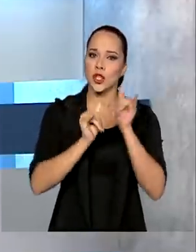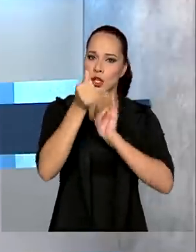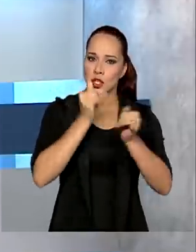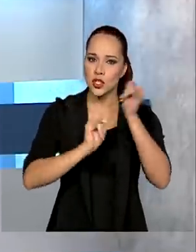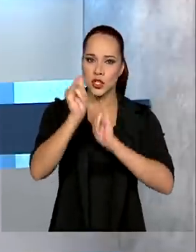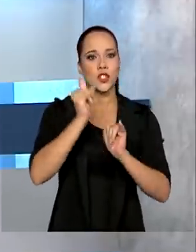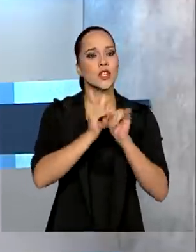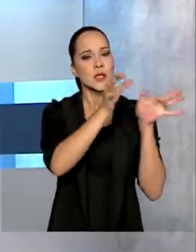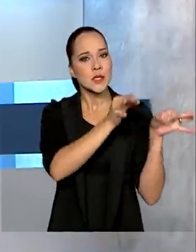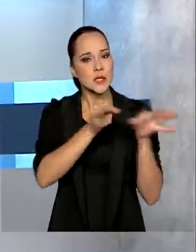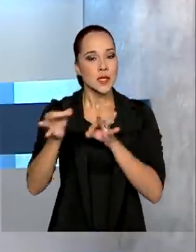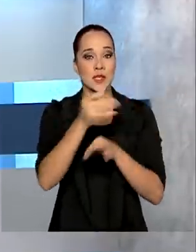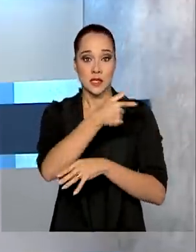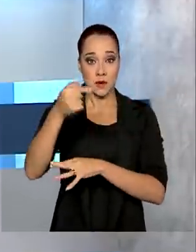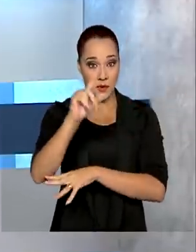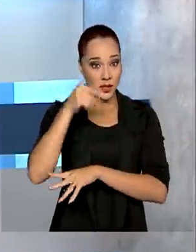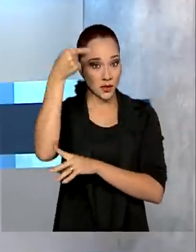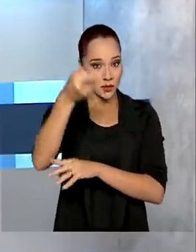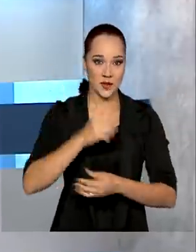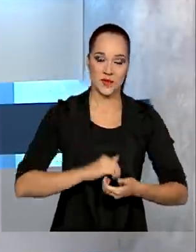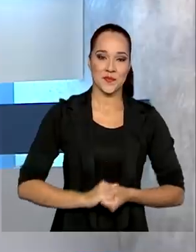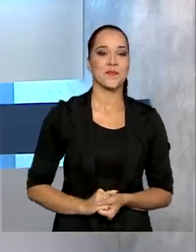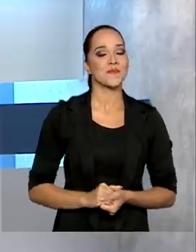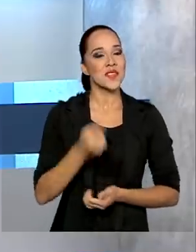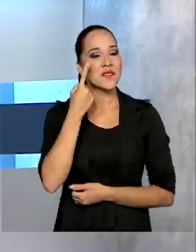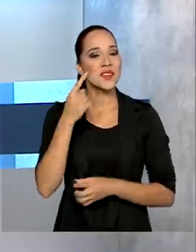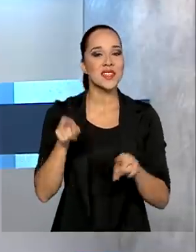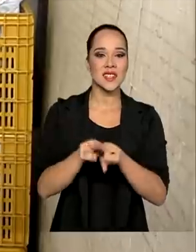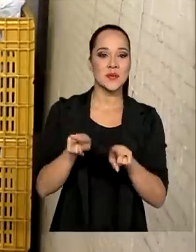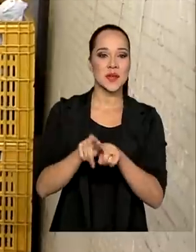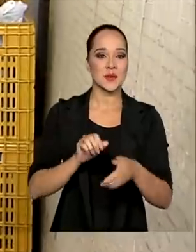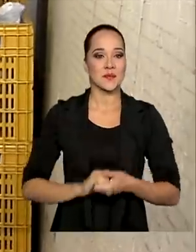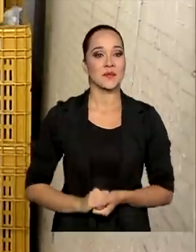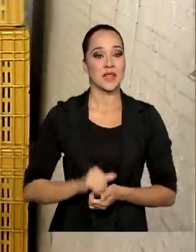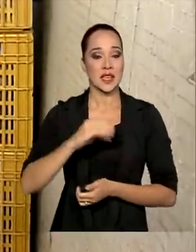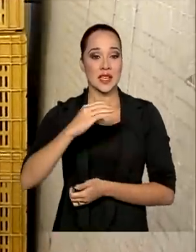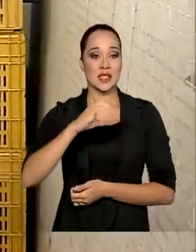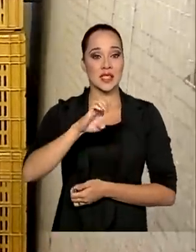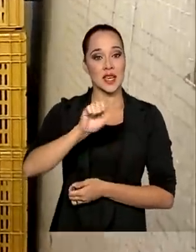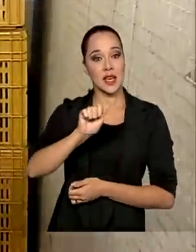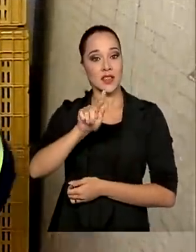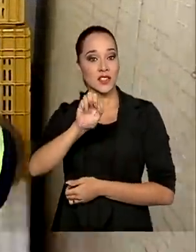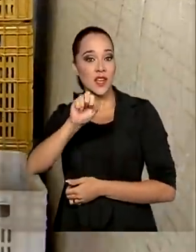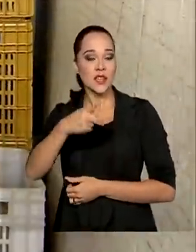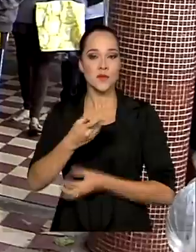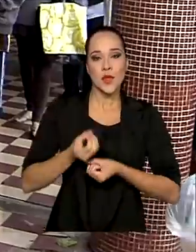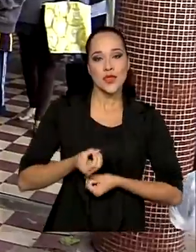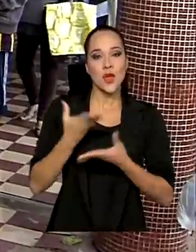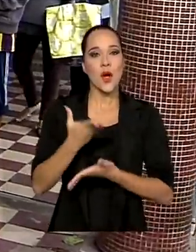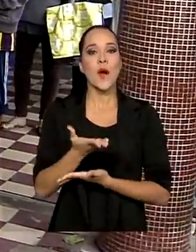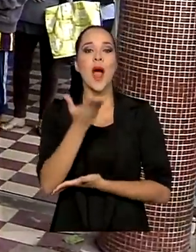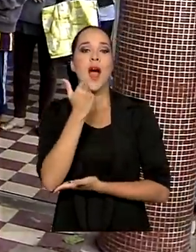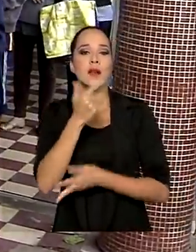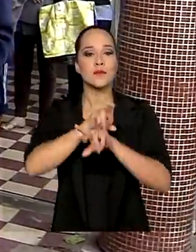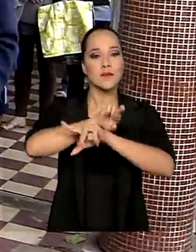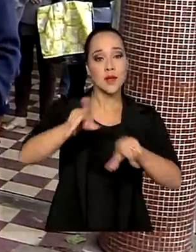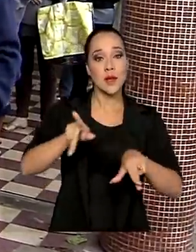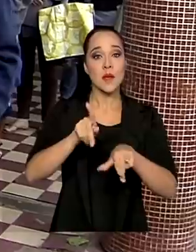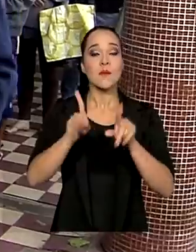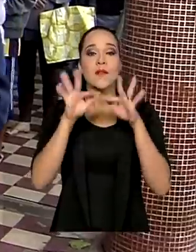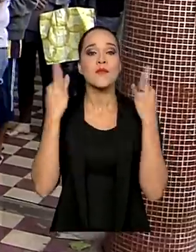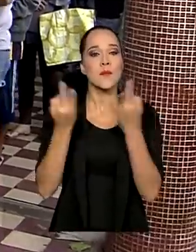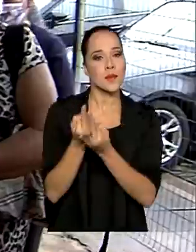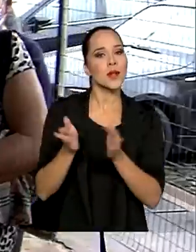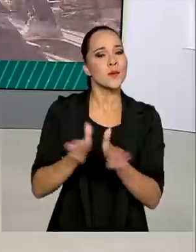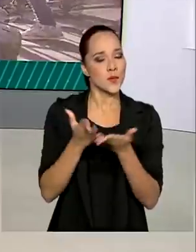máxima de energia elétrica na próxima semana. E veja também se a GESP doa alimentos para famílias carentes do estado